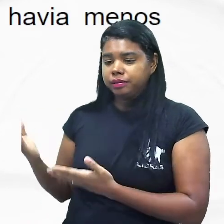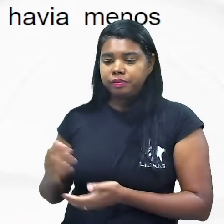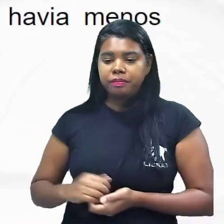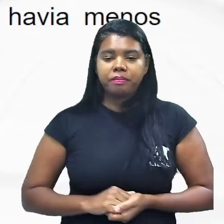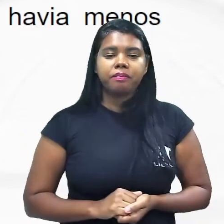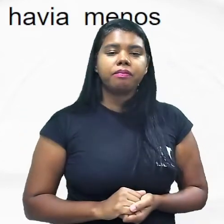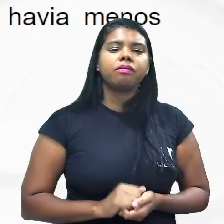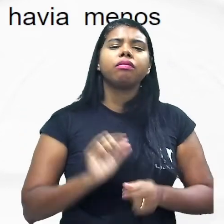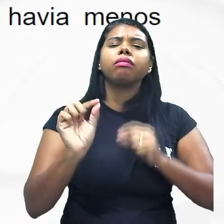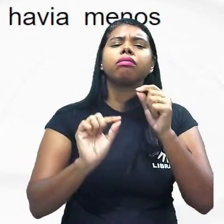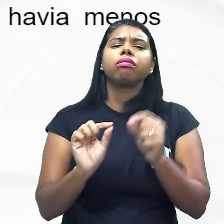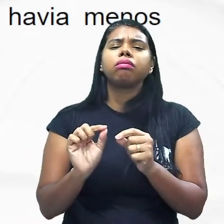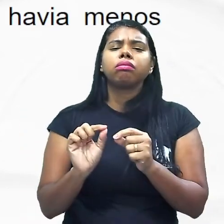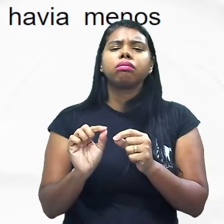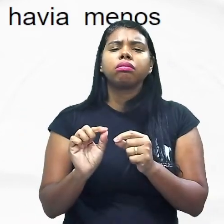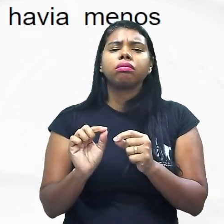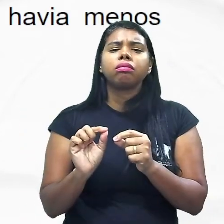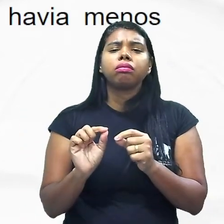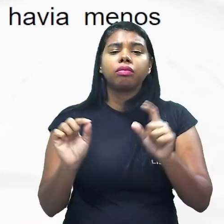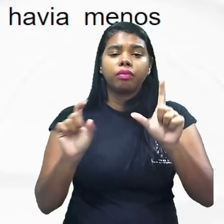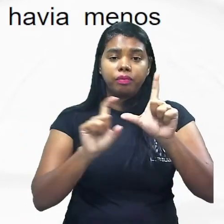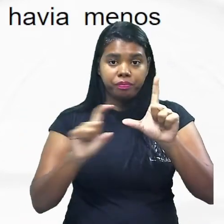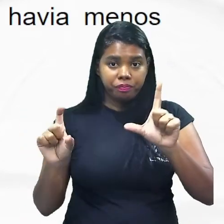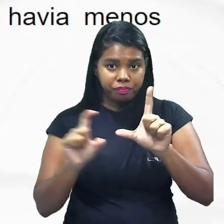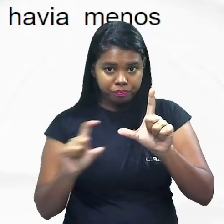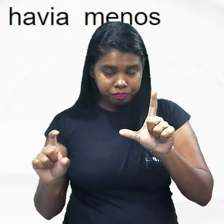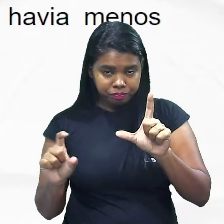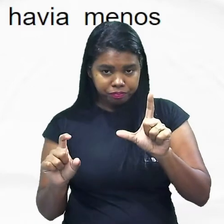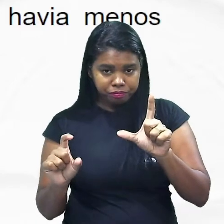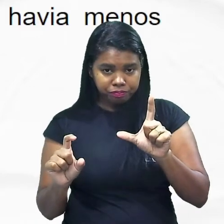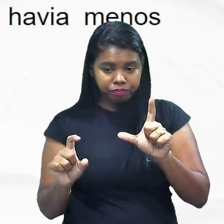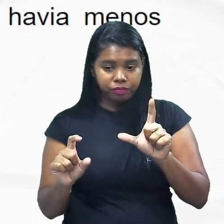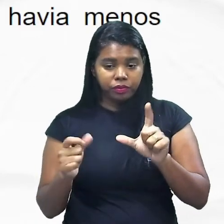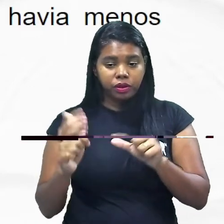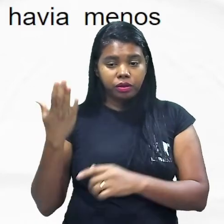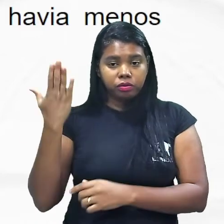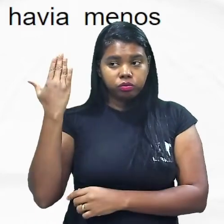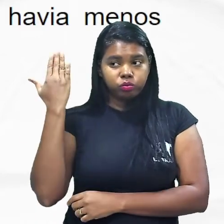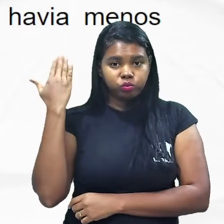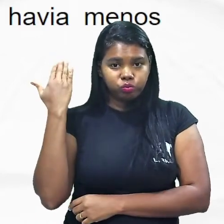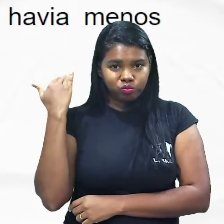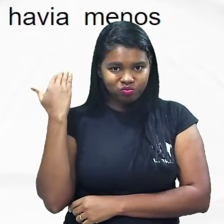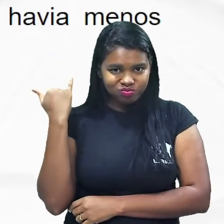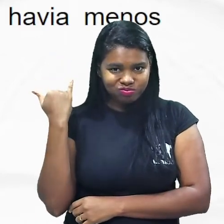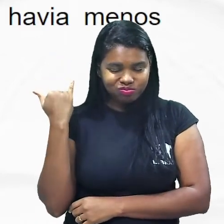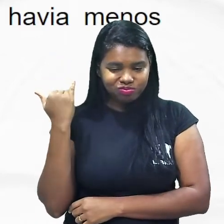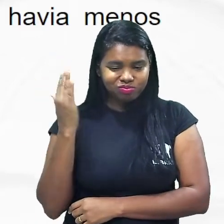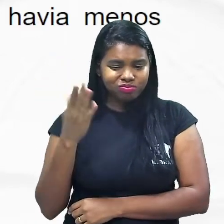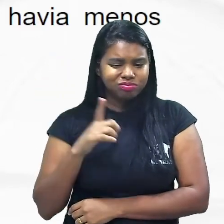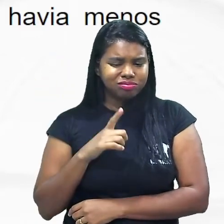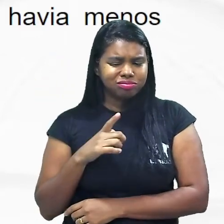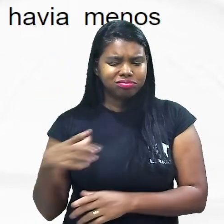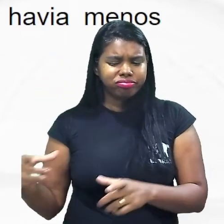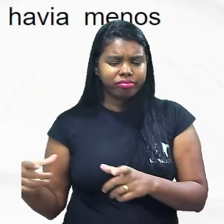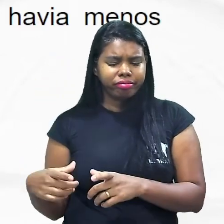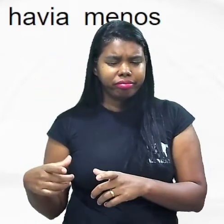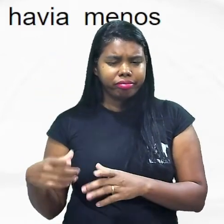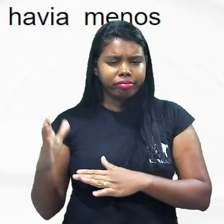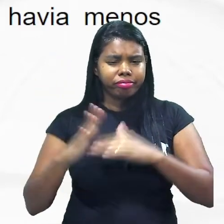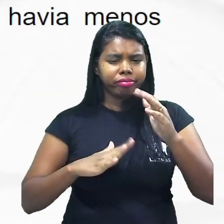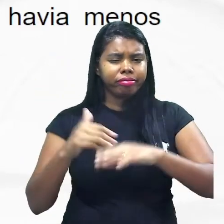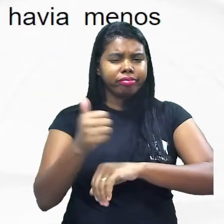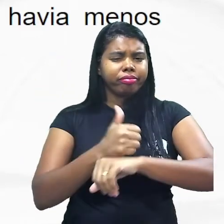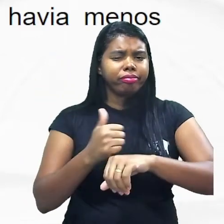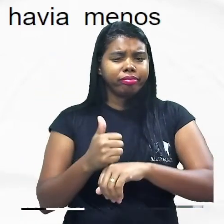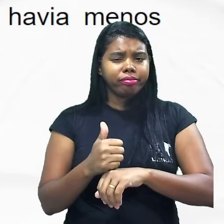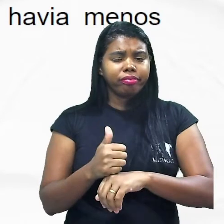quem é que defende? fontes seguras defende no passado havia menos profissionais havia o verbo